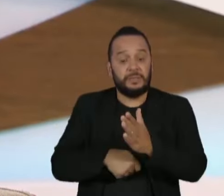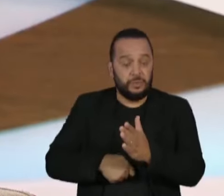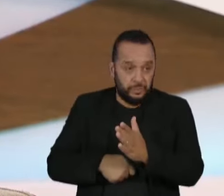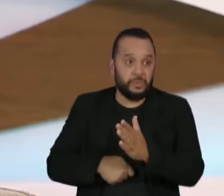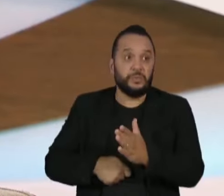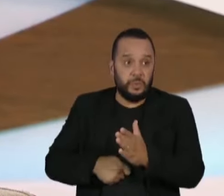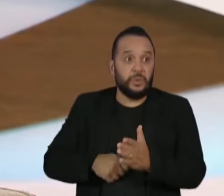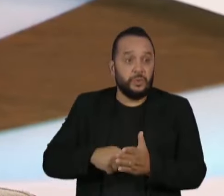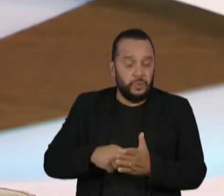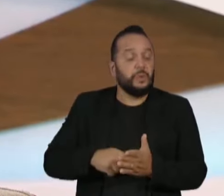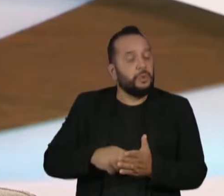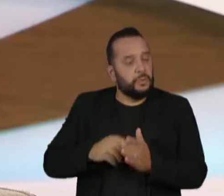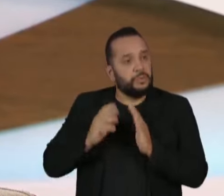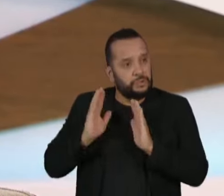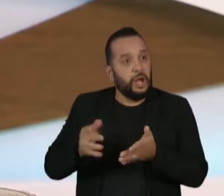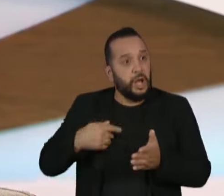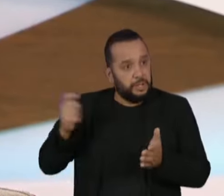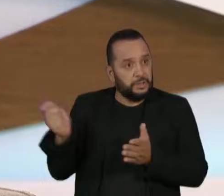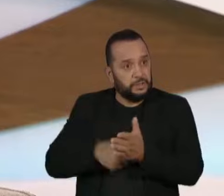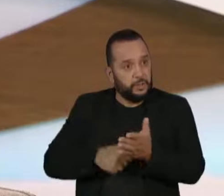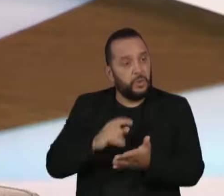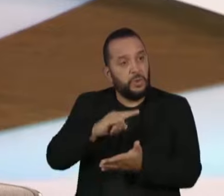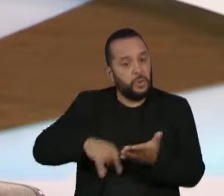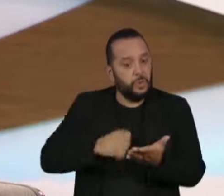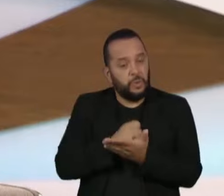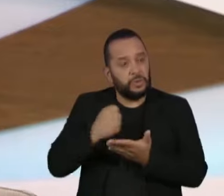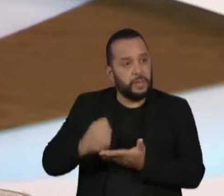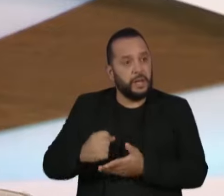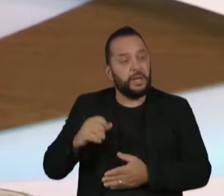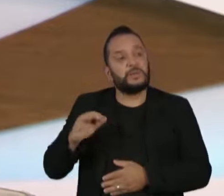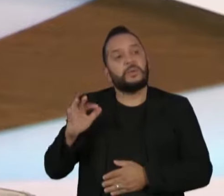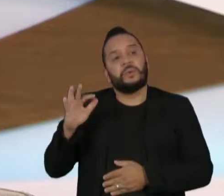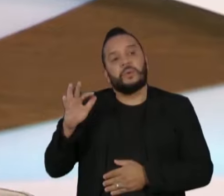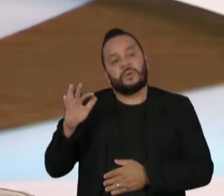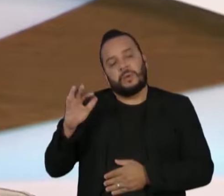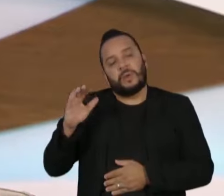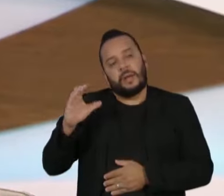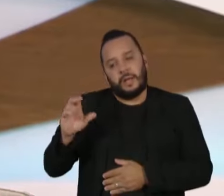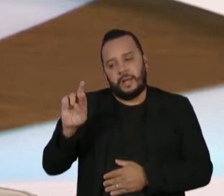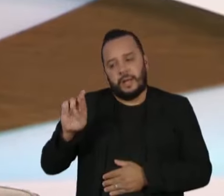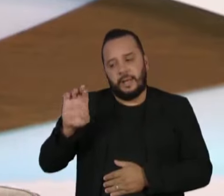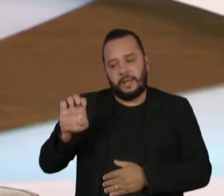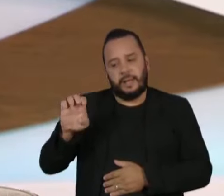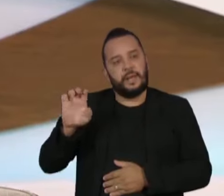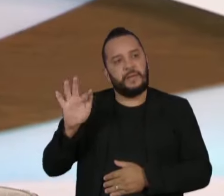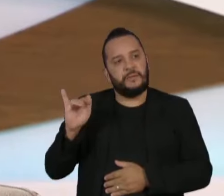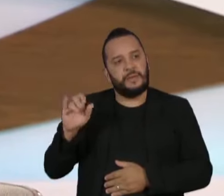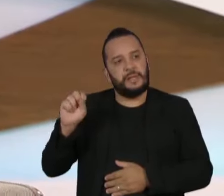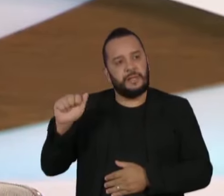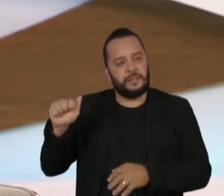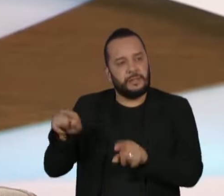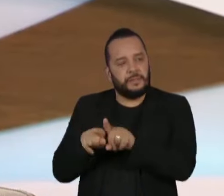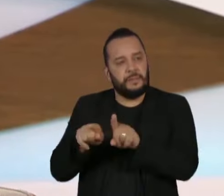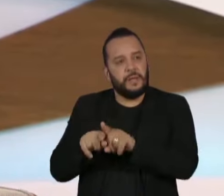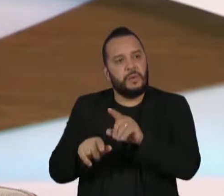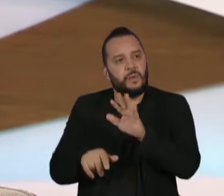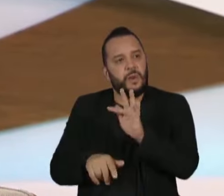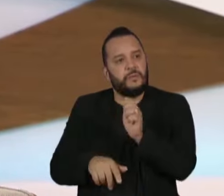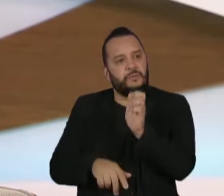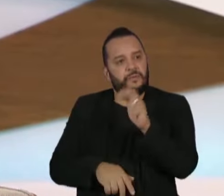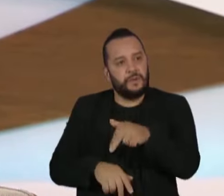contrato com a Crefisa e com a FAM, naquela época, lá atrás, o que nós pagávamos